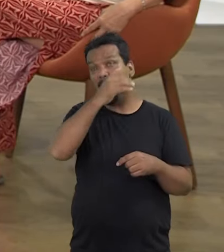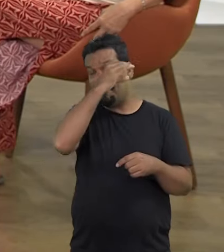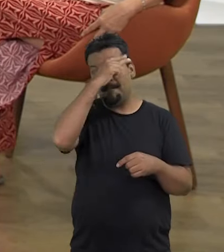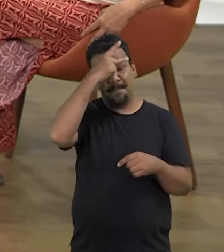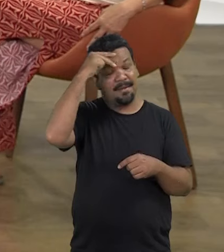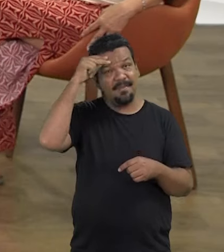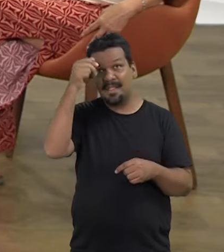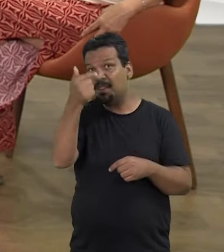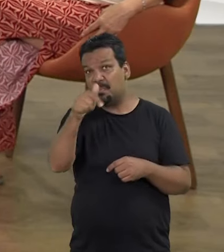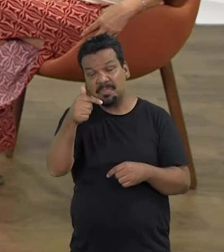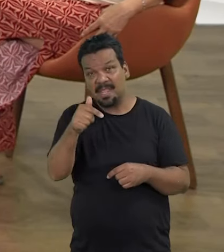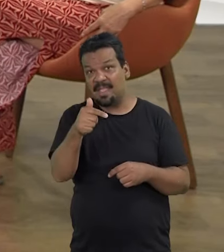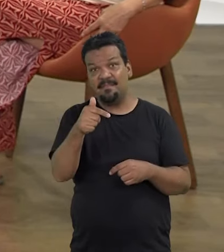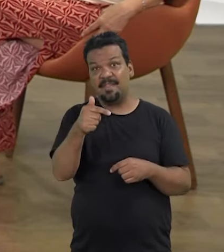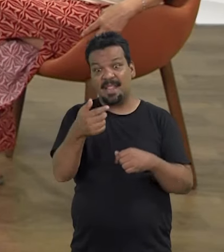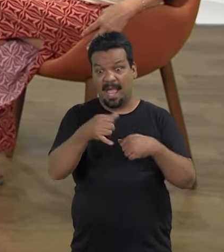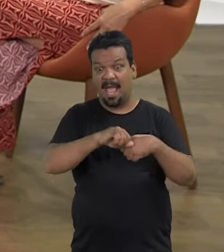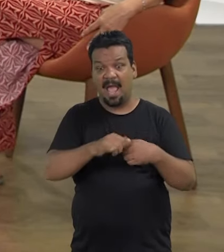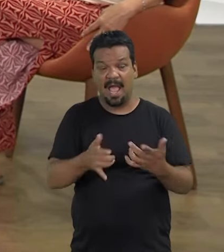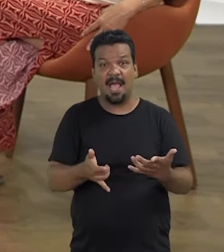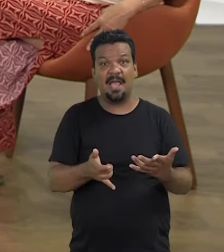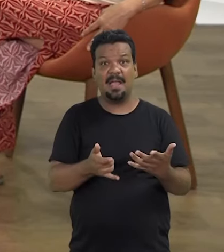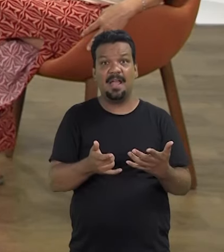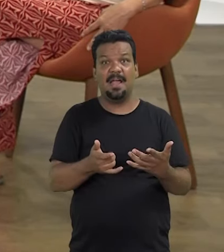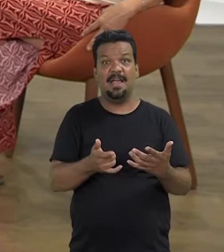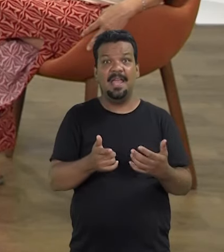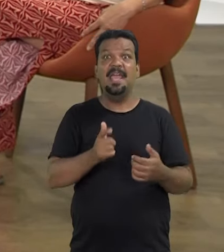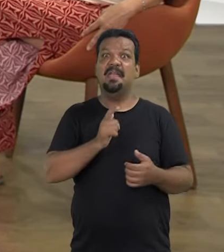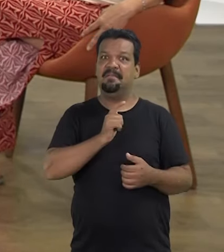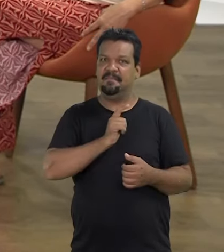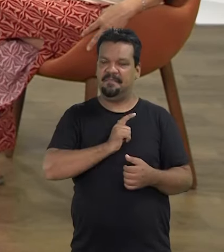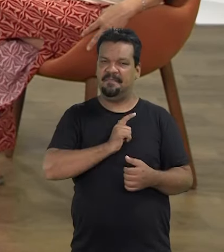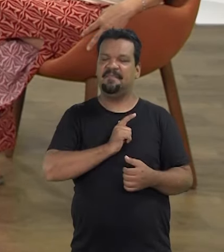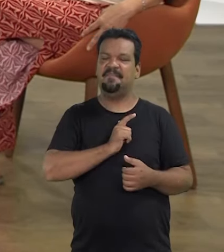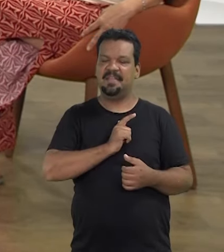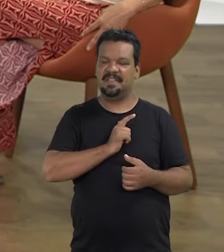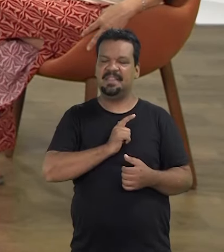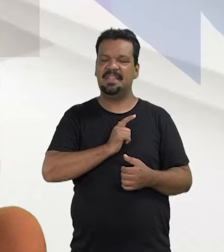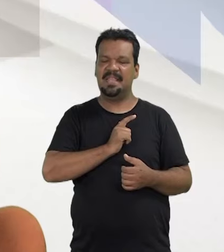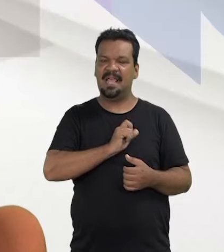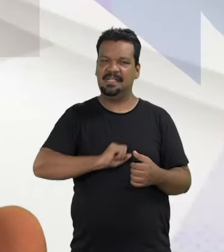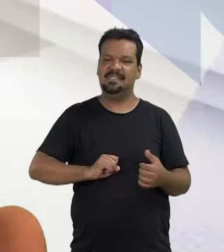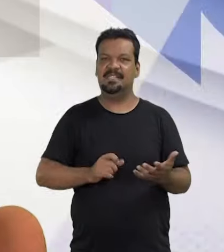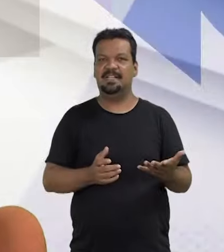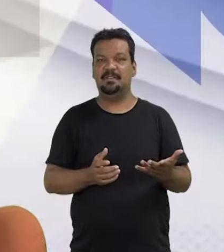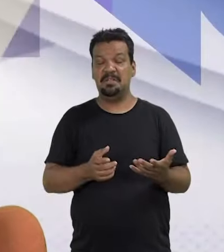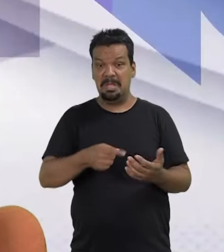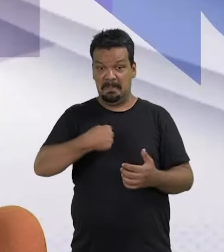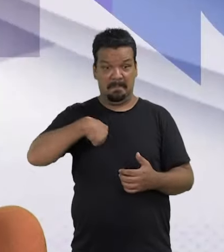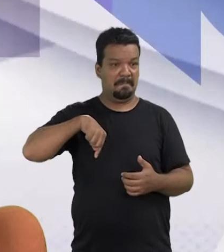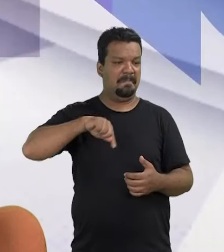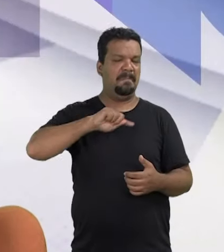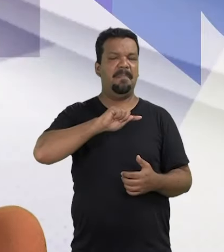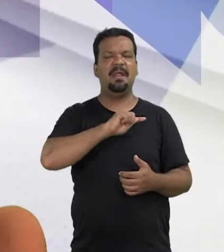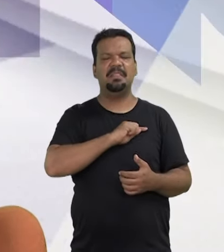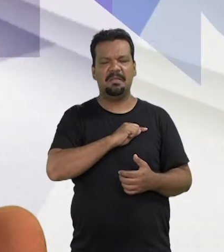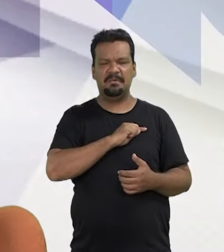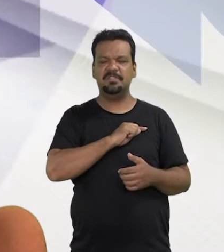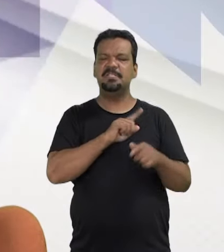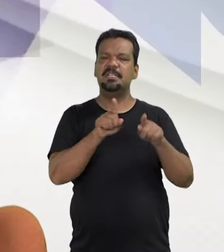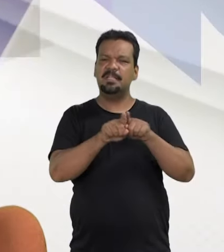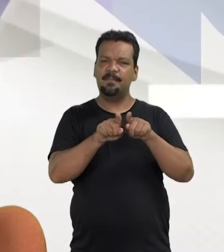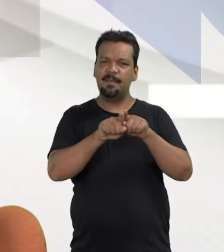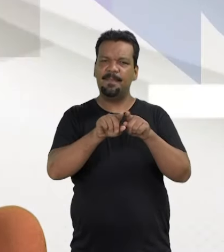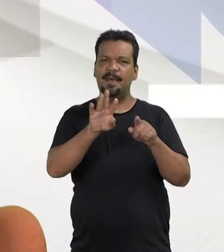de capital, né? Aqui, e a gente vai ter, então, isso. Então, eu acho que para nós,